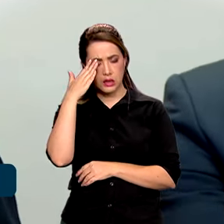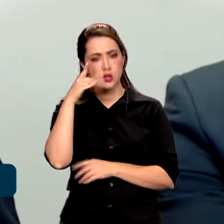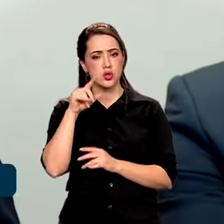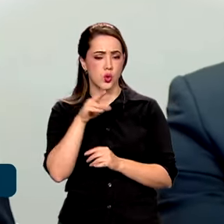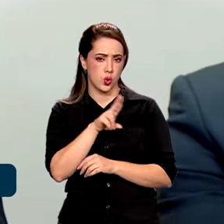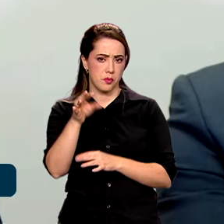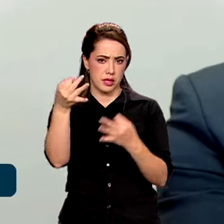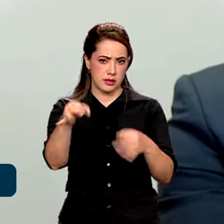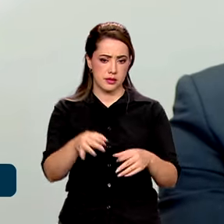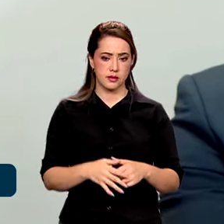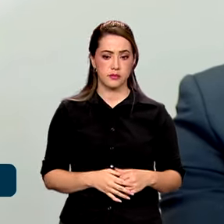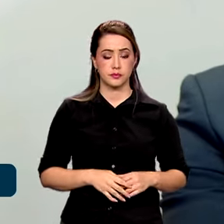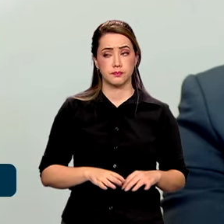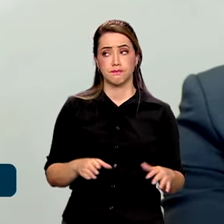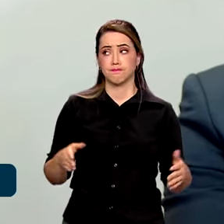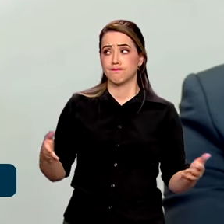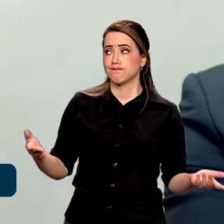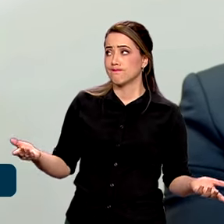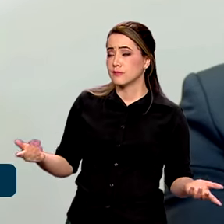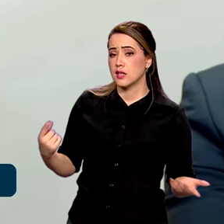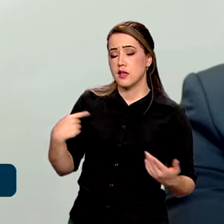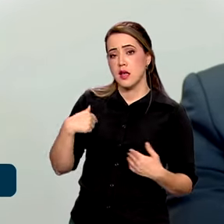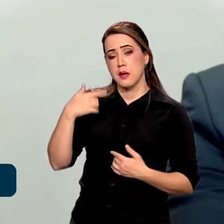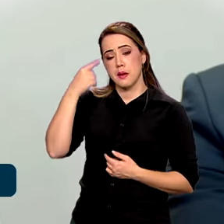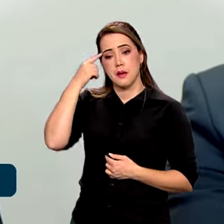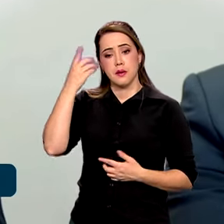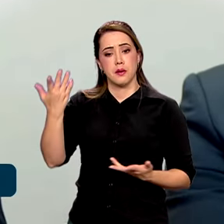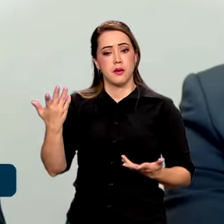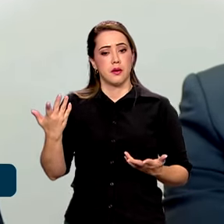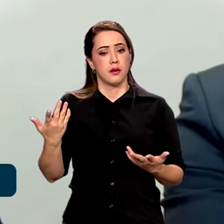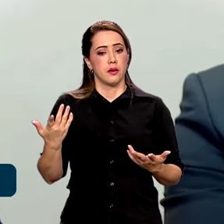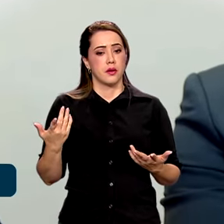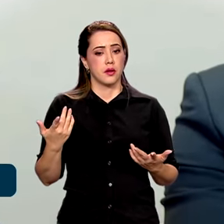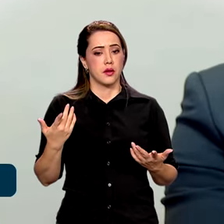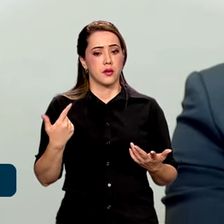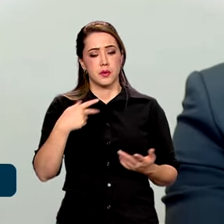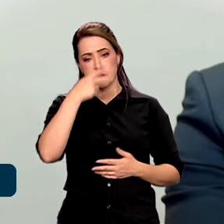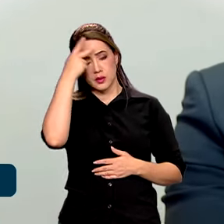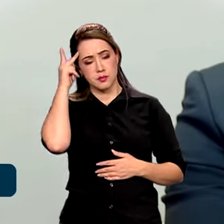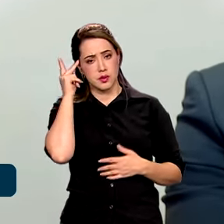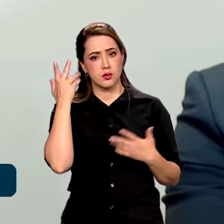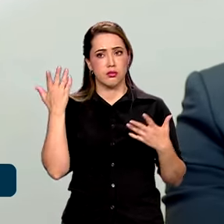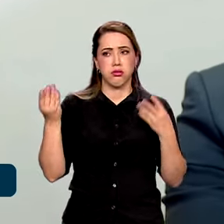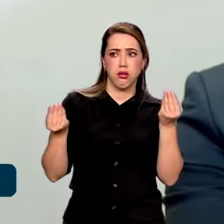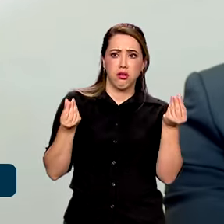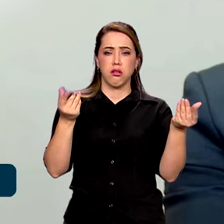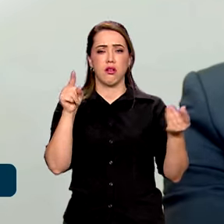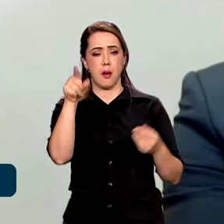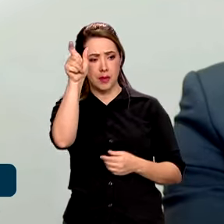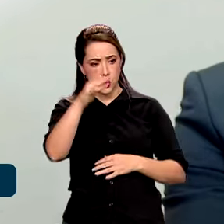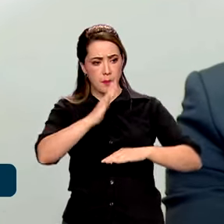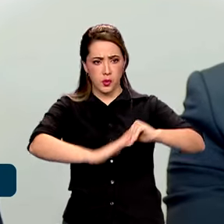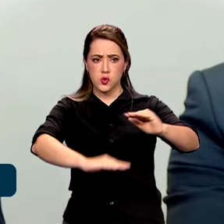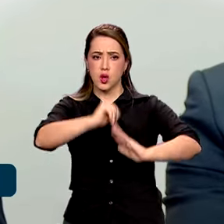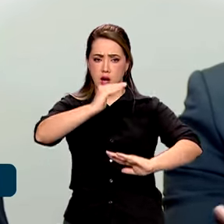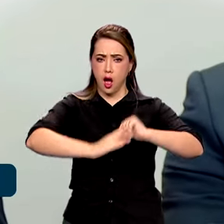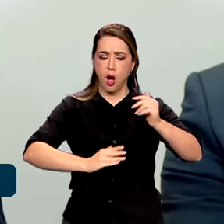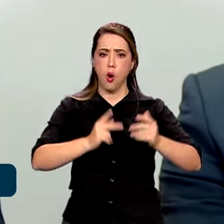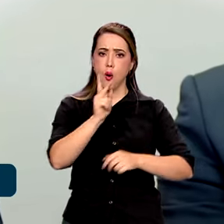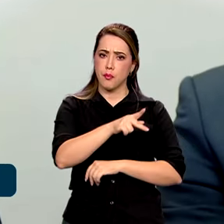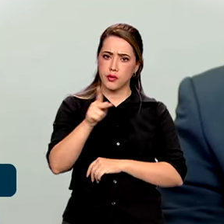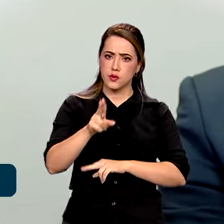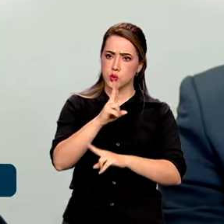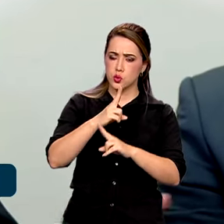penso, sinceramente, eu penso que está um pouco exagerada a reação, sabe? Um profissional, um professor